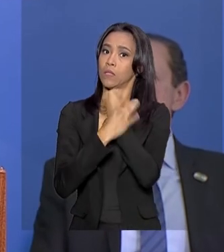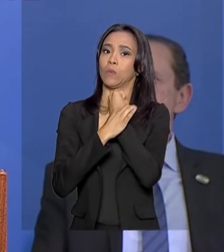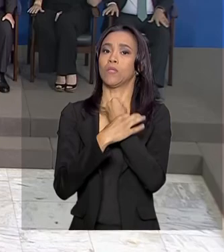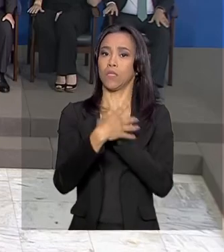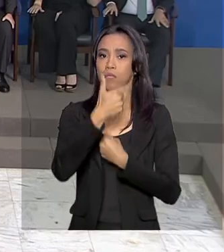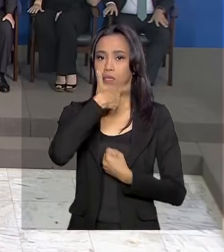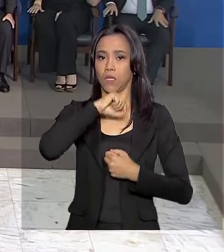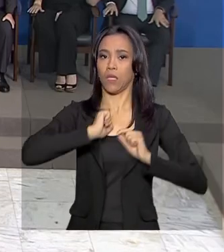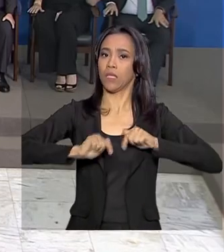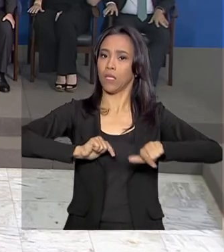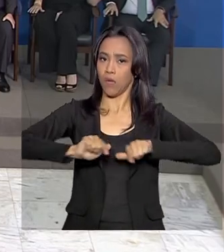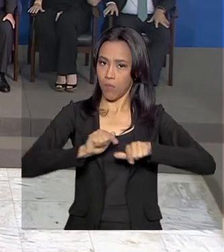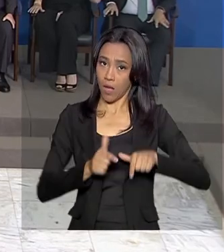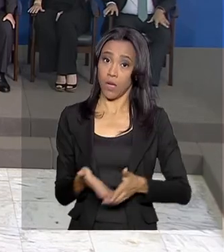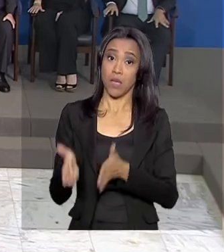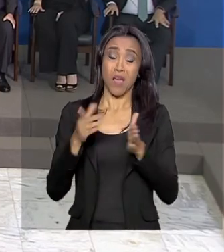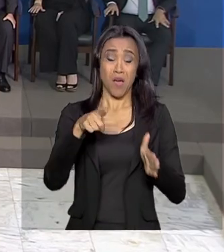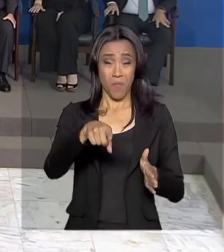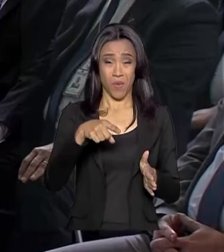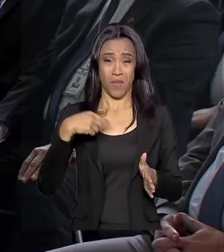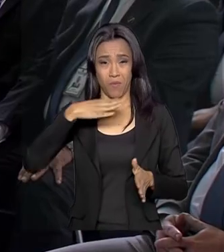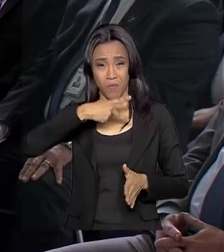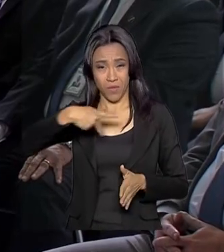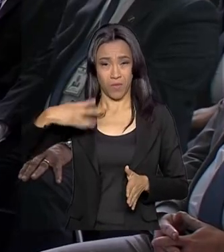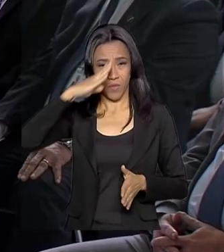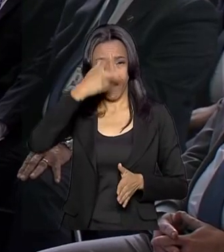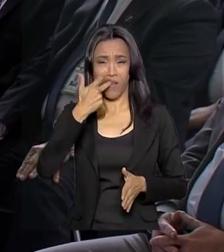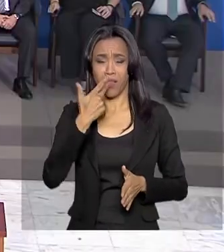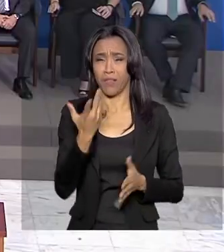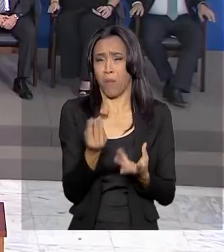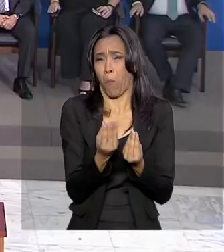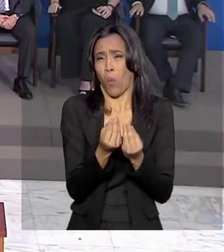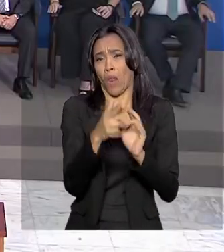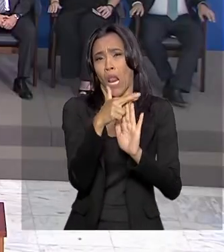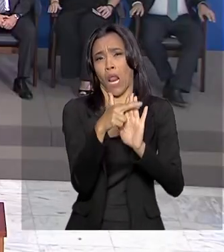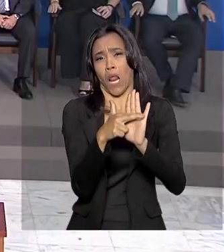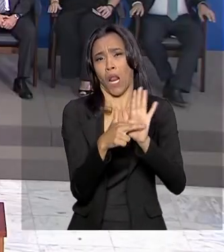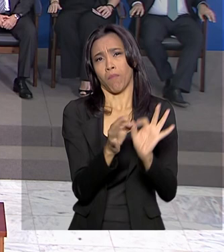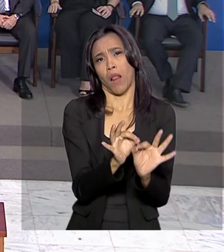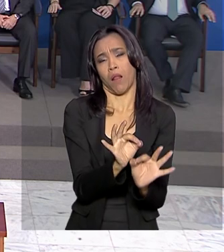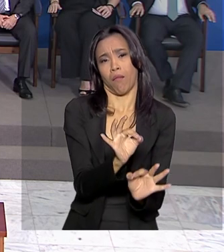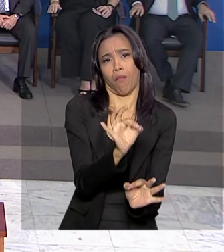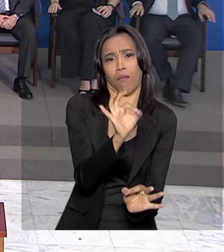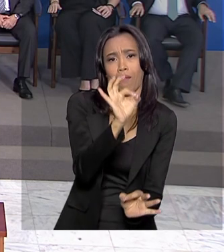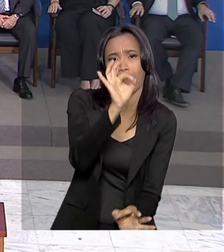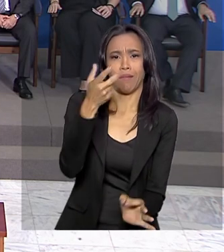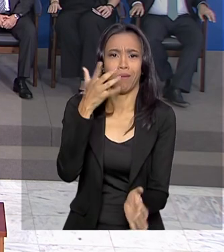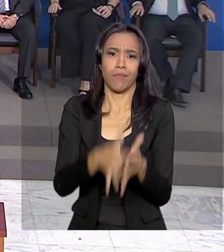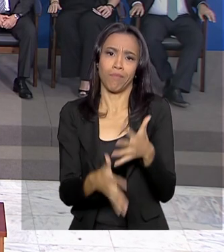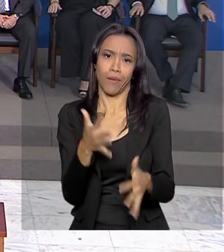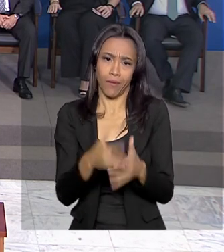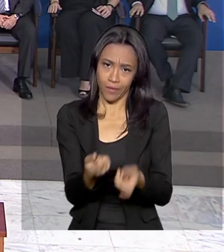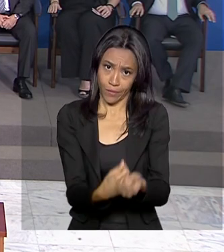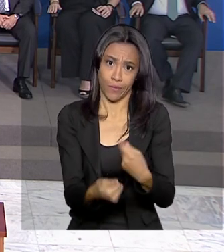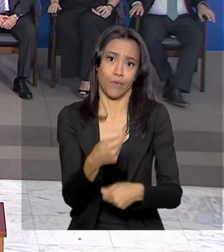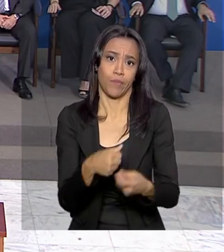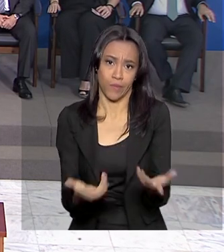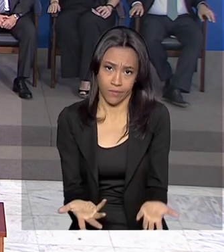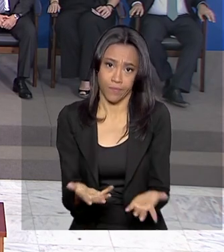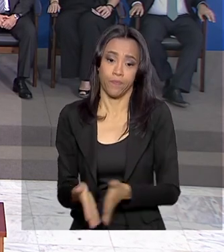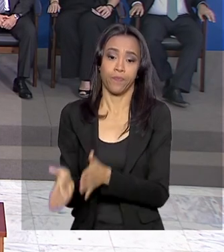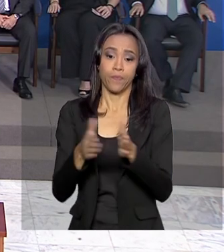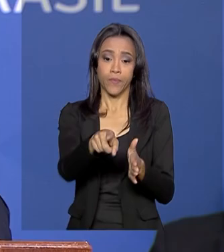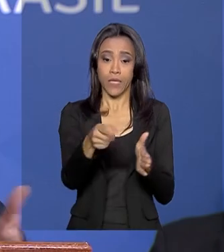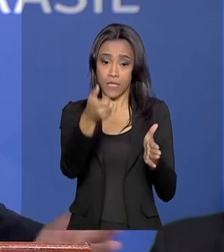Bolsonaro, há um excesso de regras que travam a economia. Esse excesso de regulamentação leva à